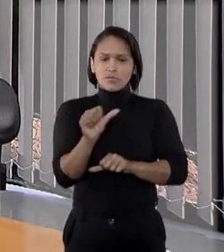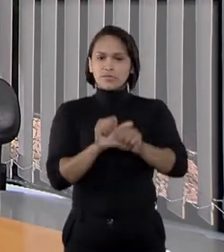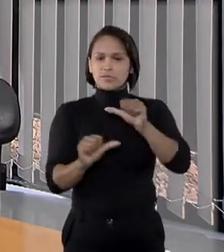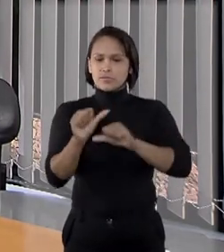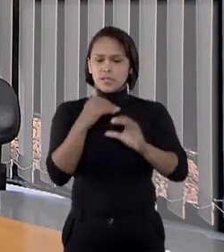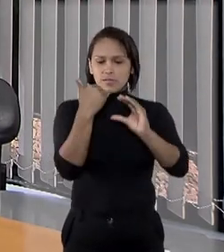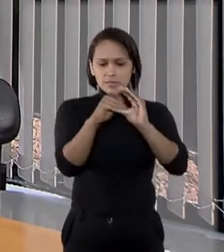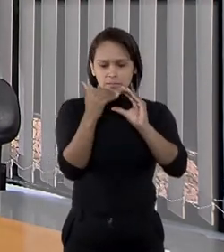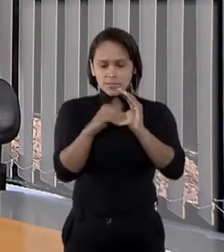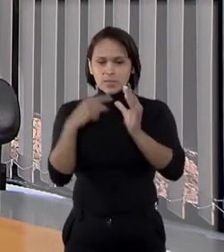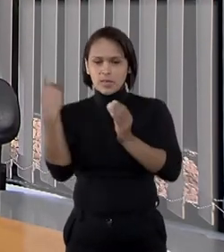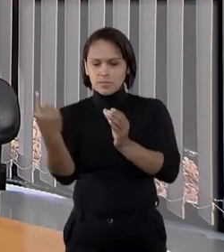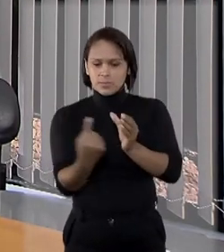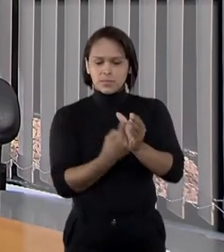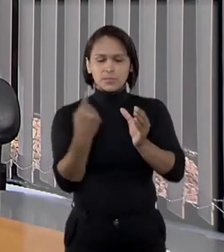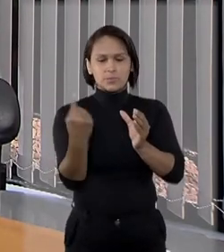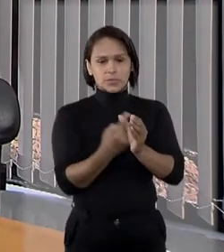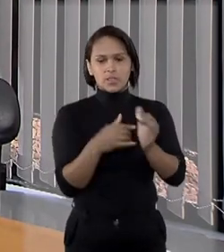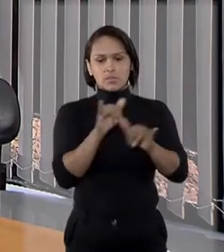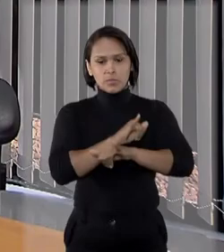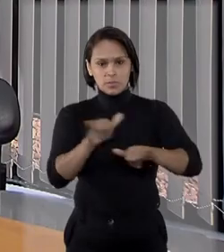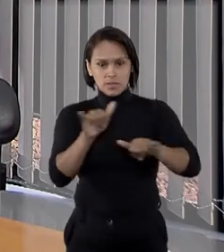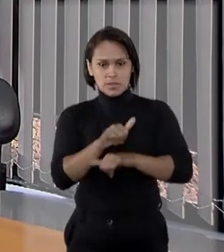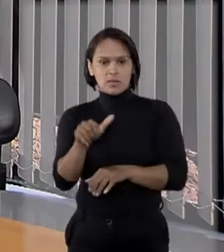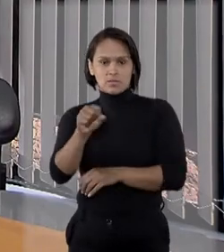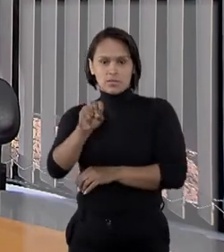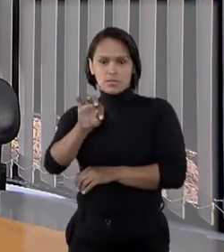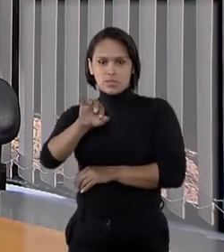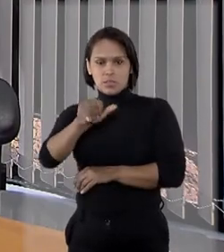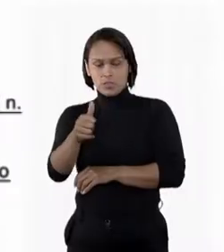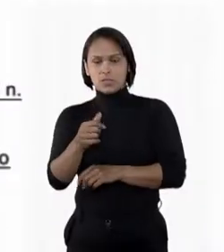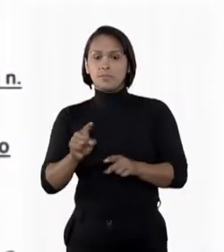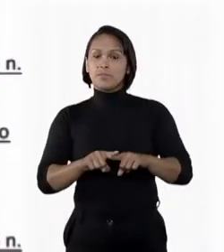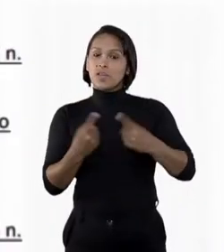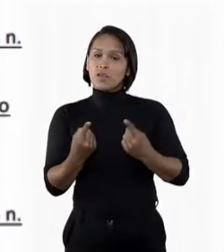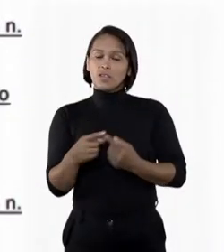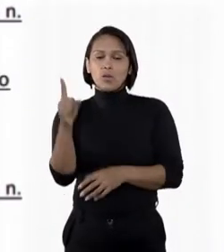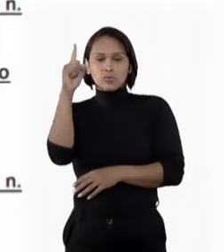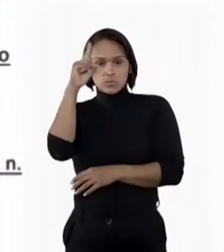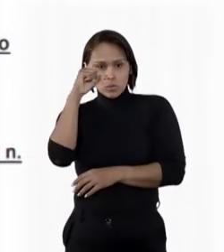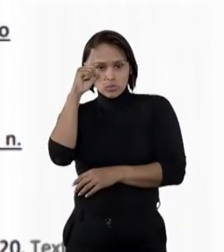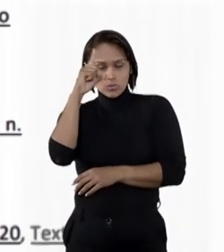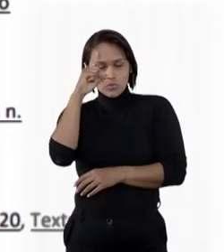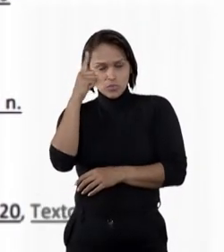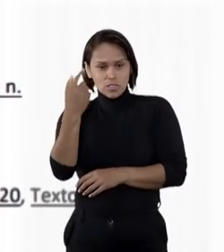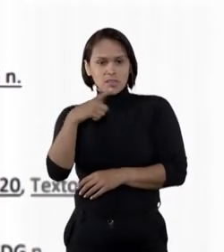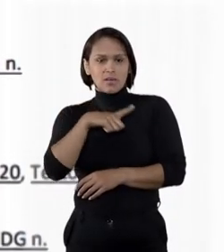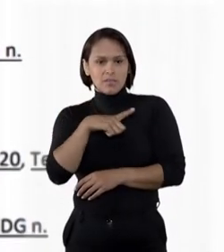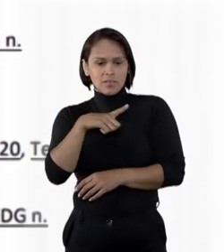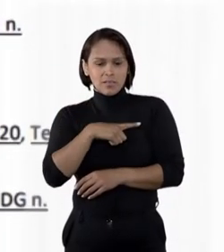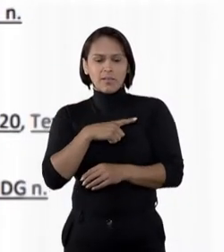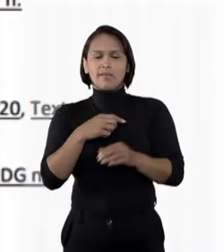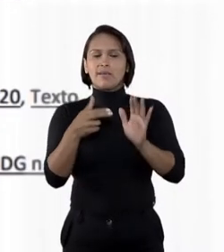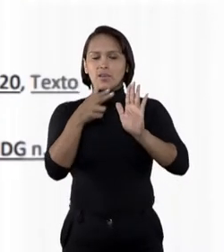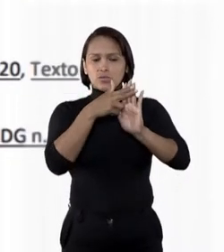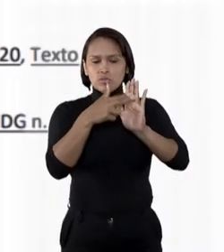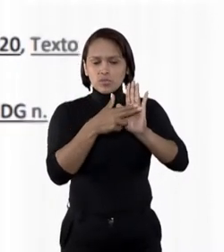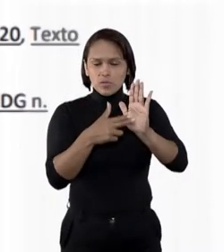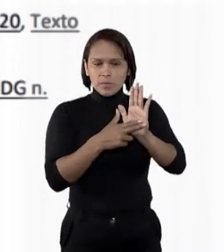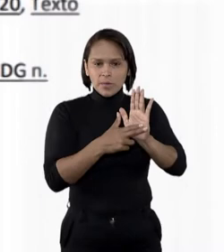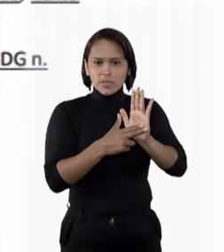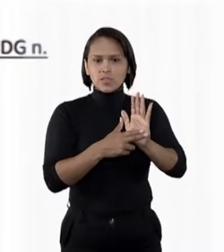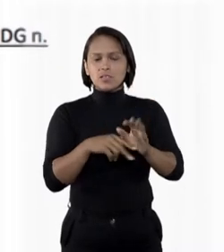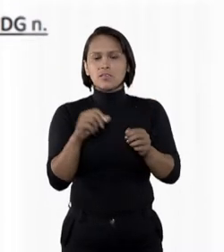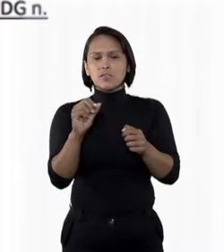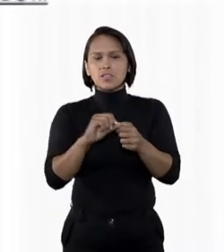as novas normativas publicadas do STJ. Então, todos os dias, diariamente, aqueles normativos